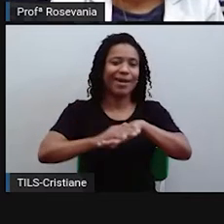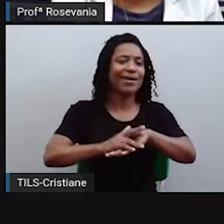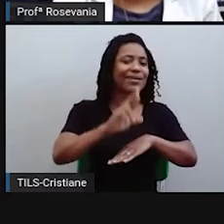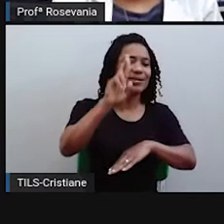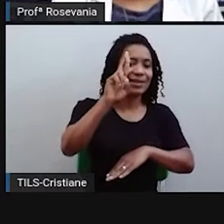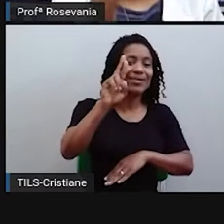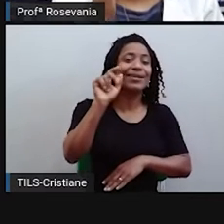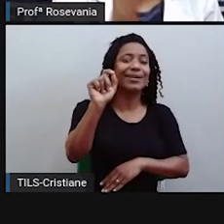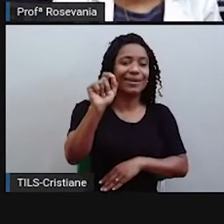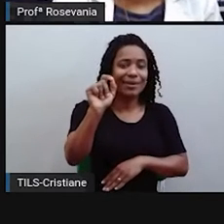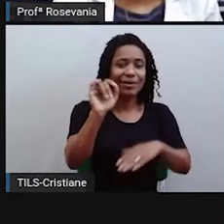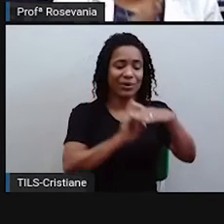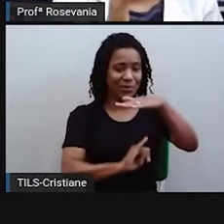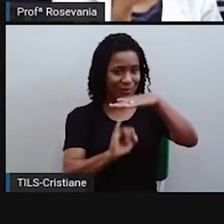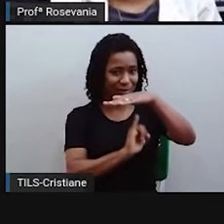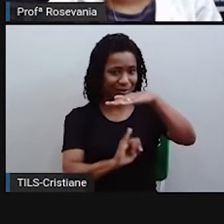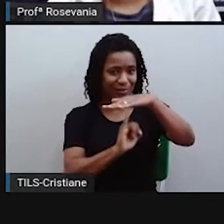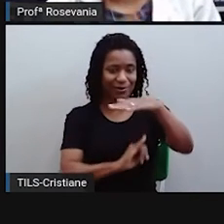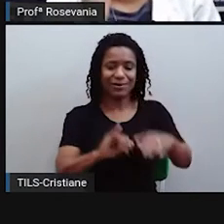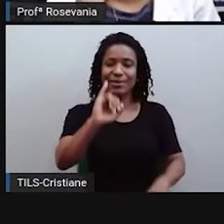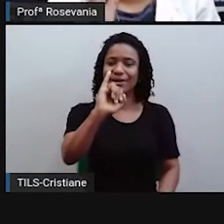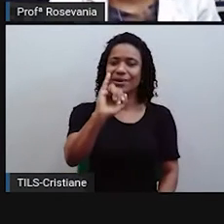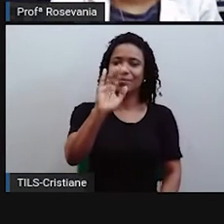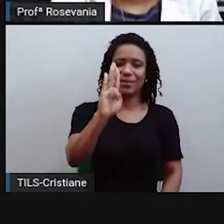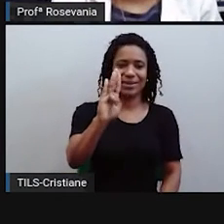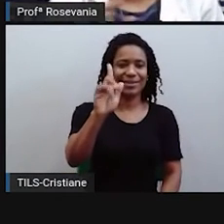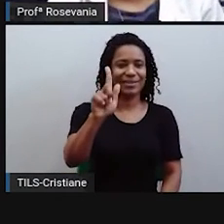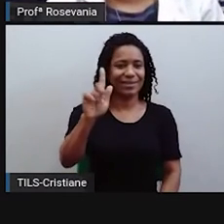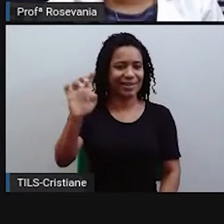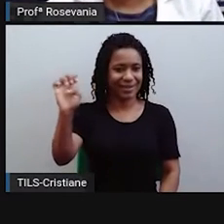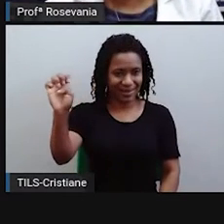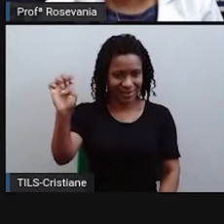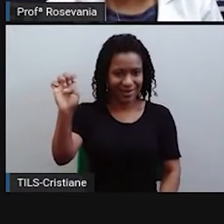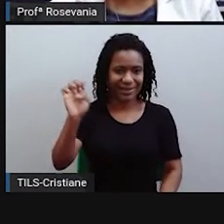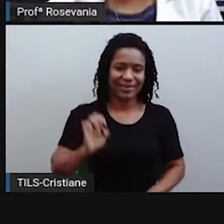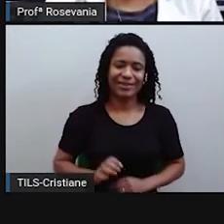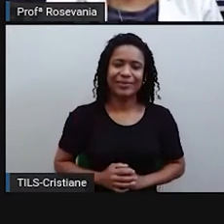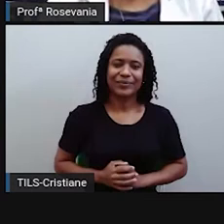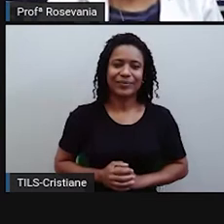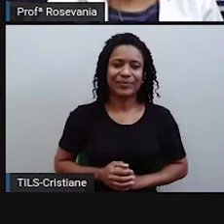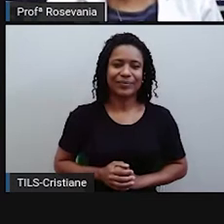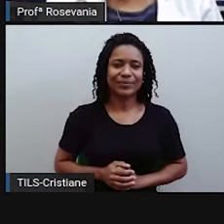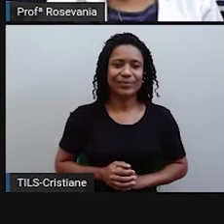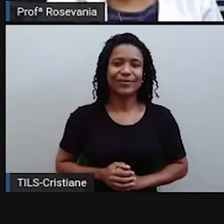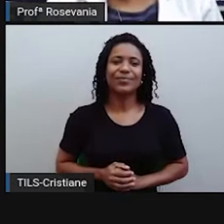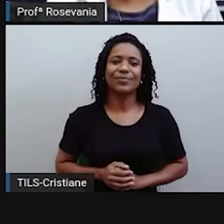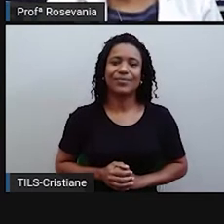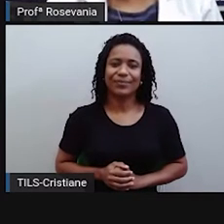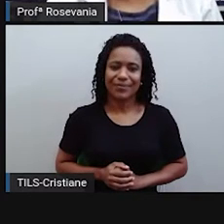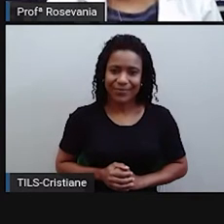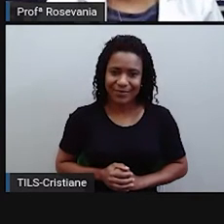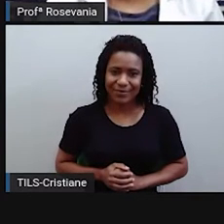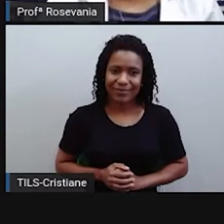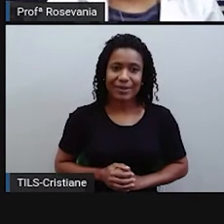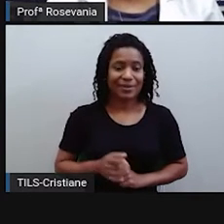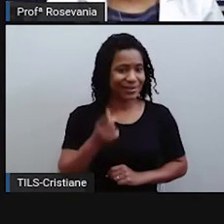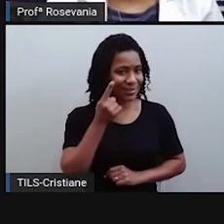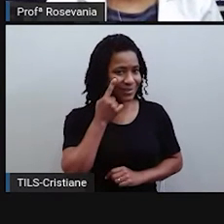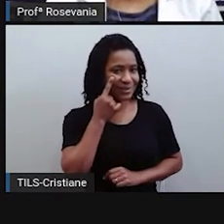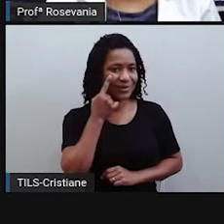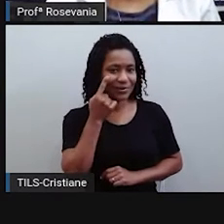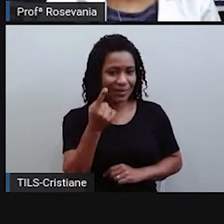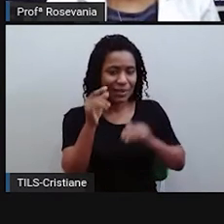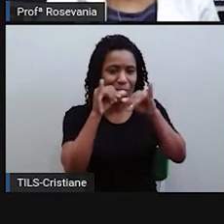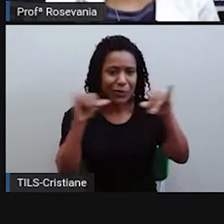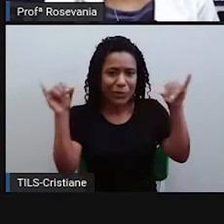IBGE, né? Instituto Brasileiro de Geografia e Estatística. E a gente ouve muito, né? Falar sobre